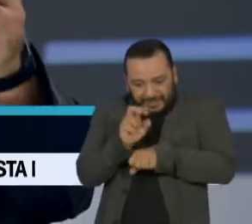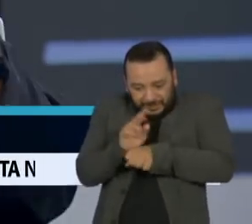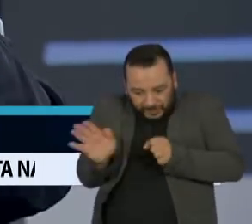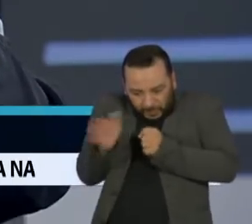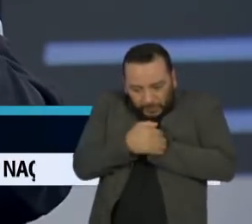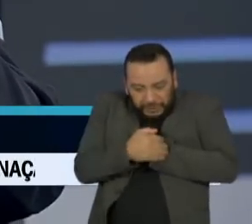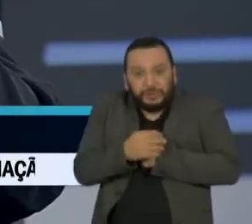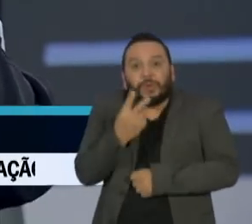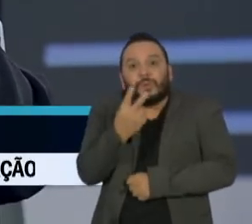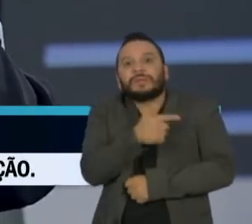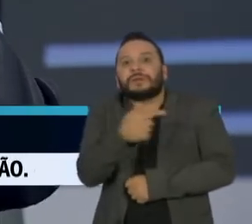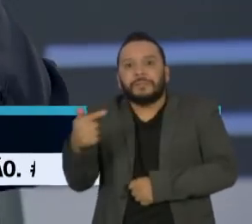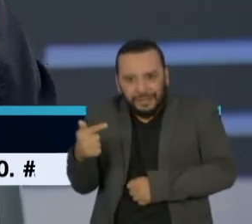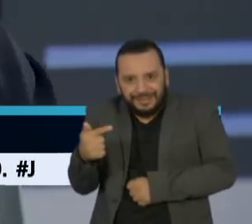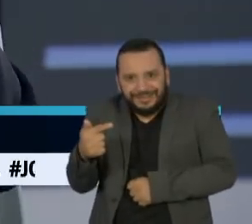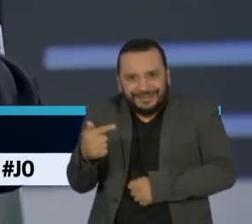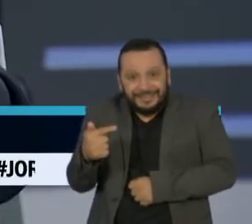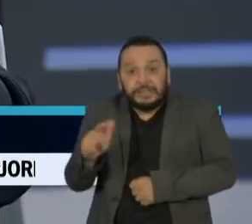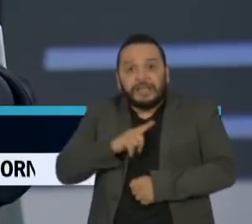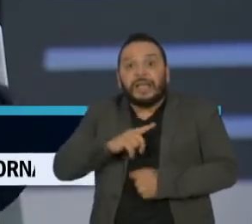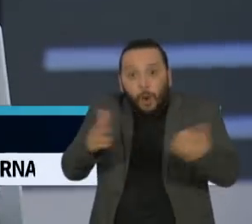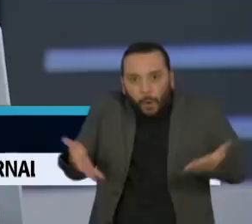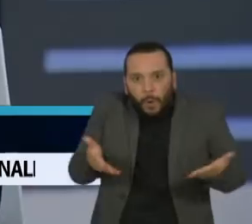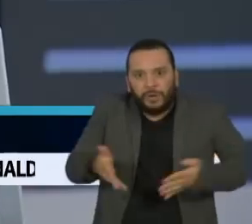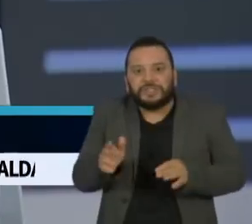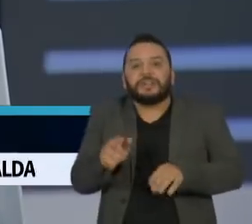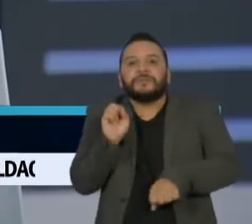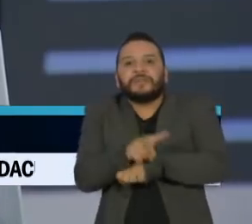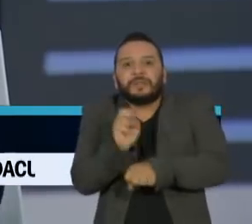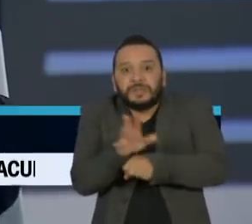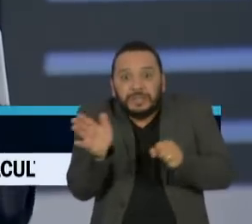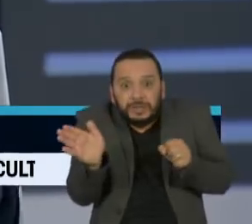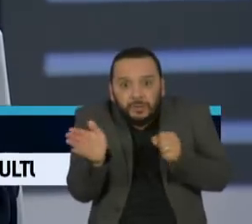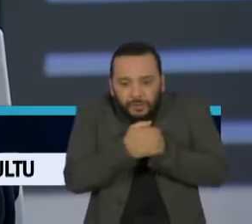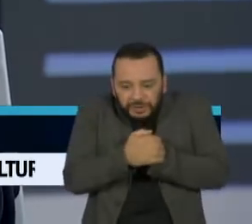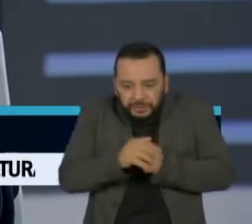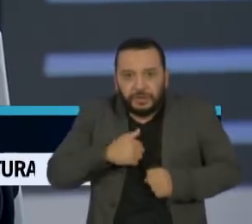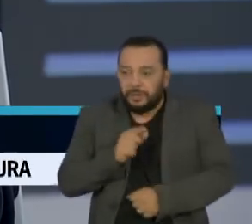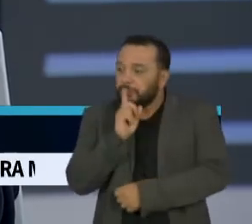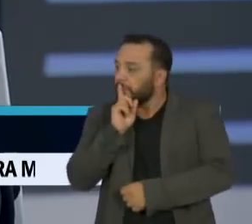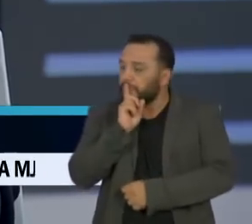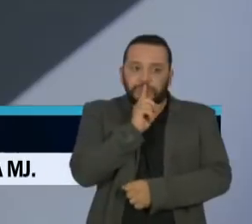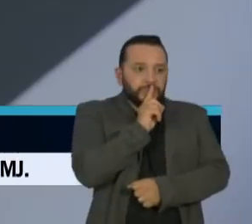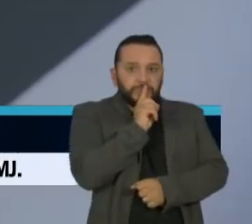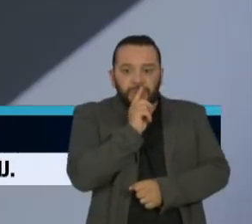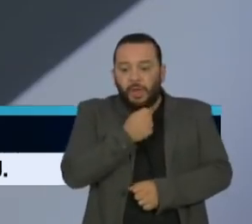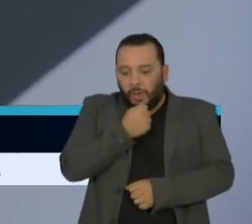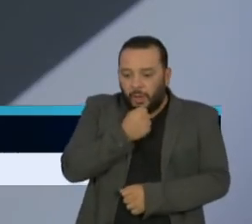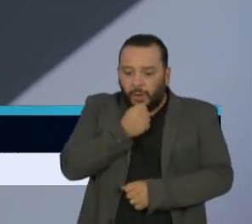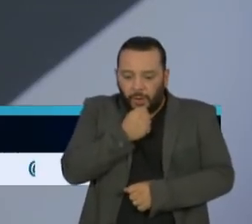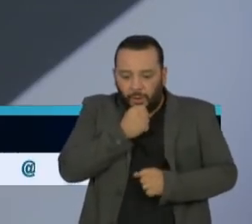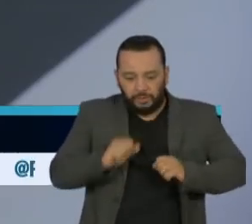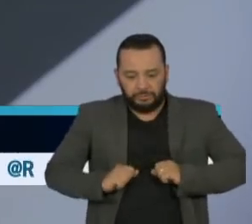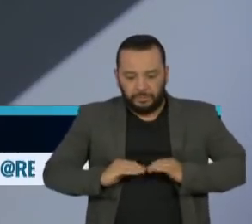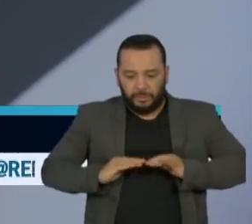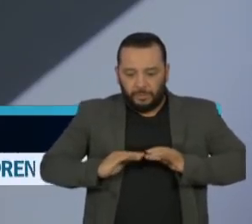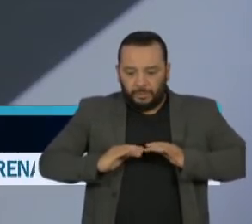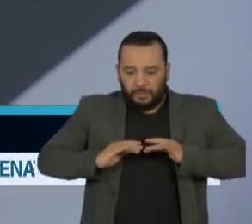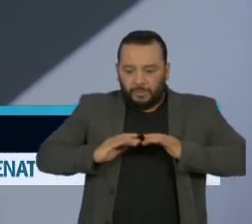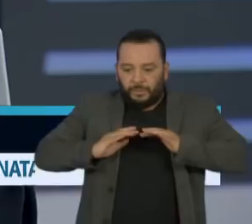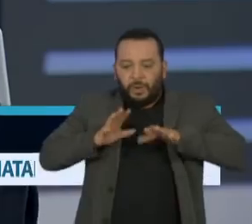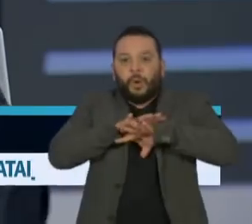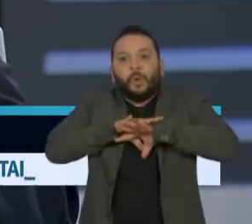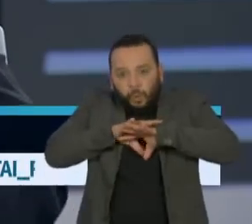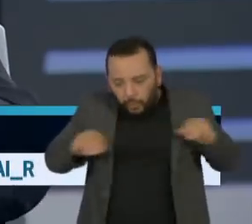Com isso, aqueles vírus que estão habitando nas pessoas seriam eliminados pelo nosso sistema imune e aí você